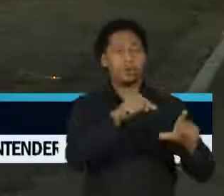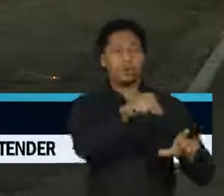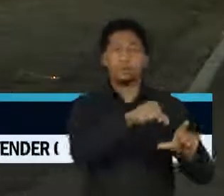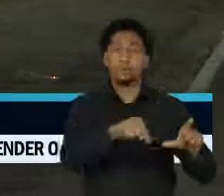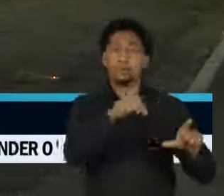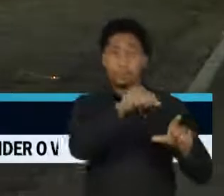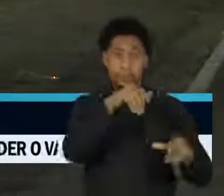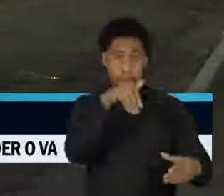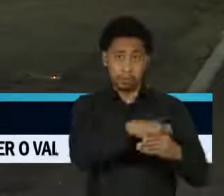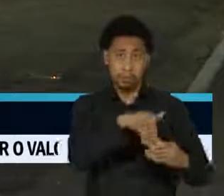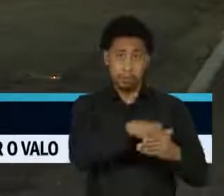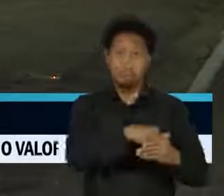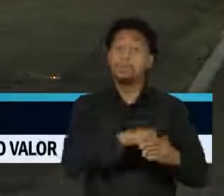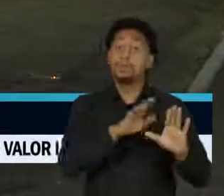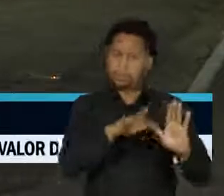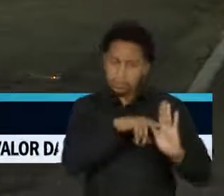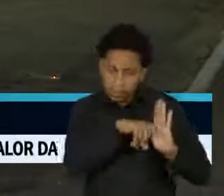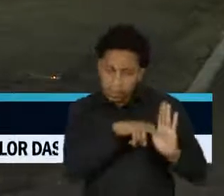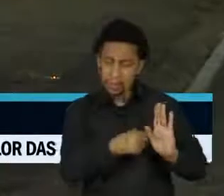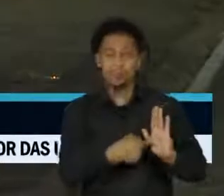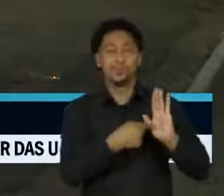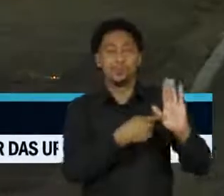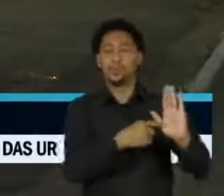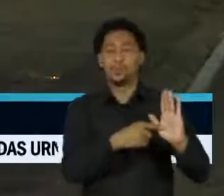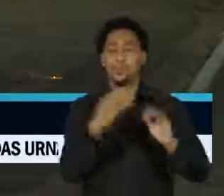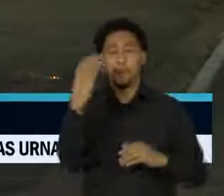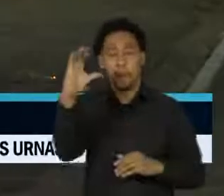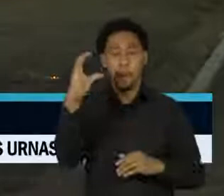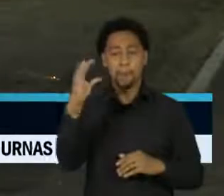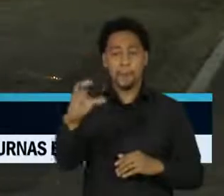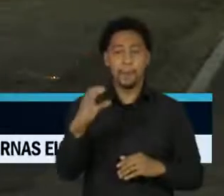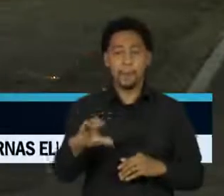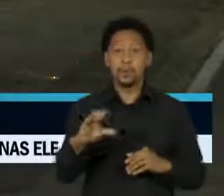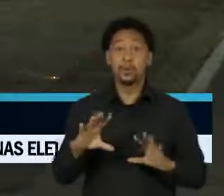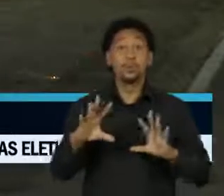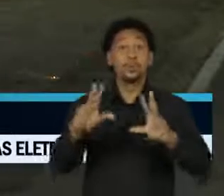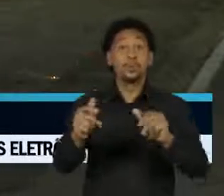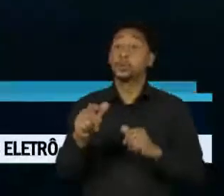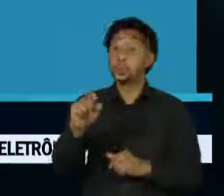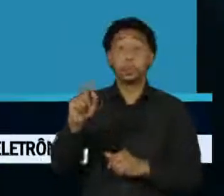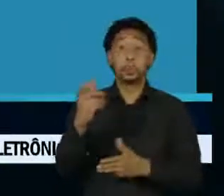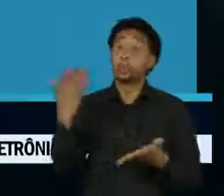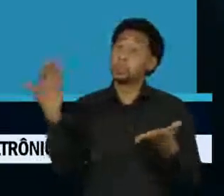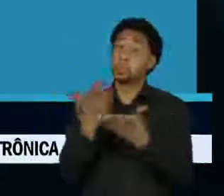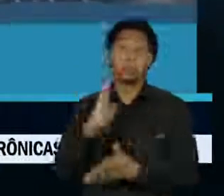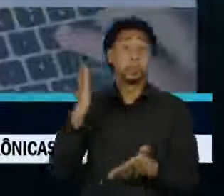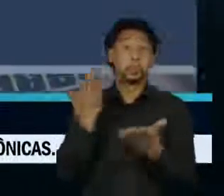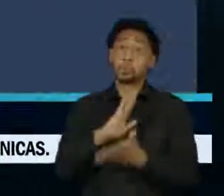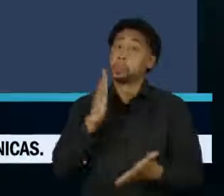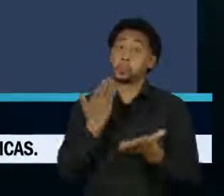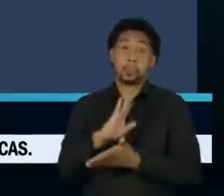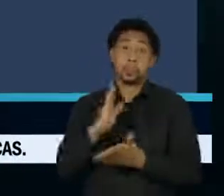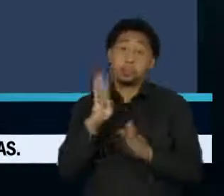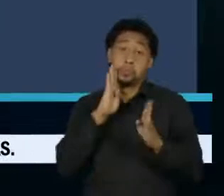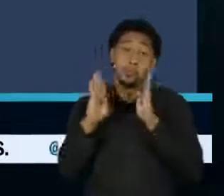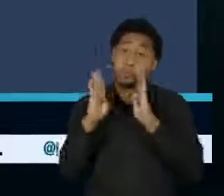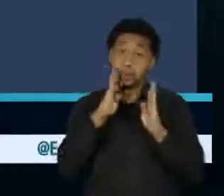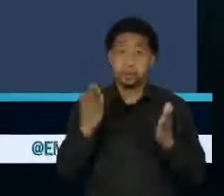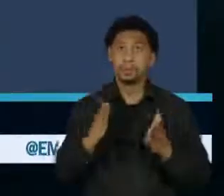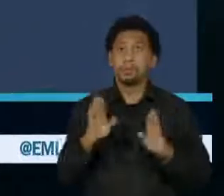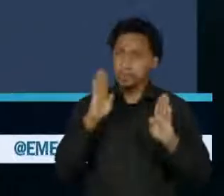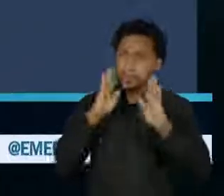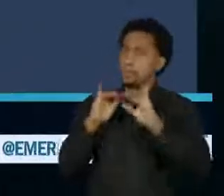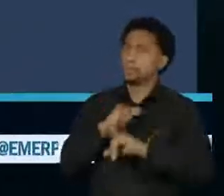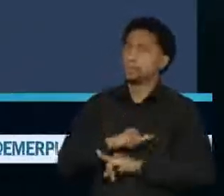Mesmo assim, segundo a entidade, todos os anúncios foram aprovados pelo Facebook. Em nota, o Facebook informou ter